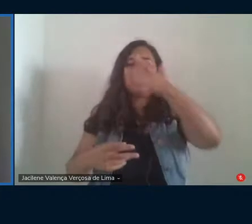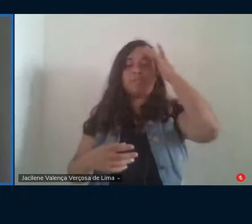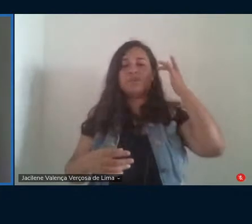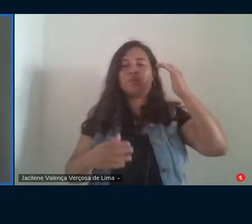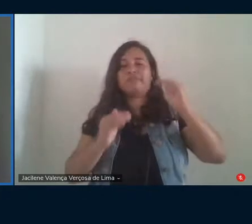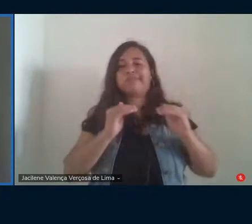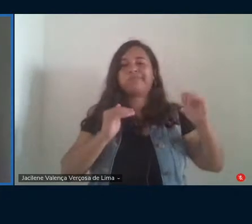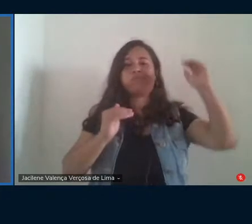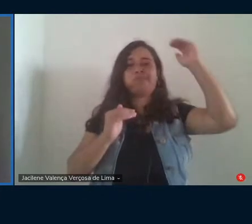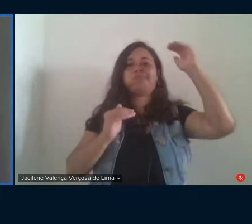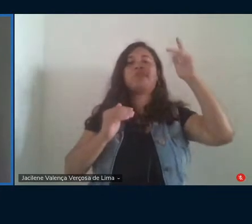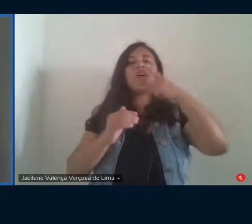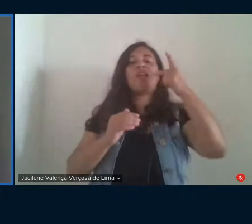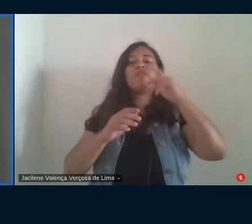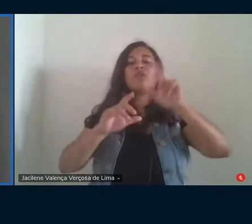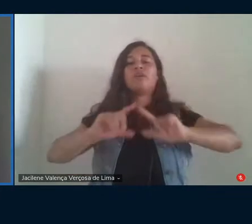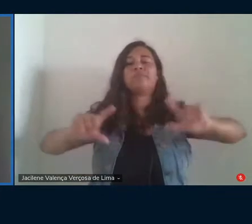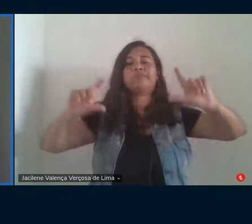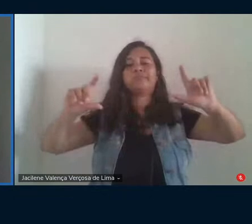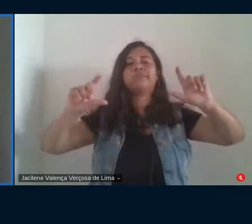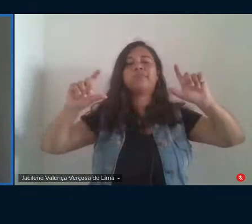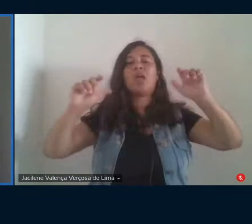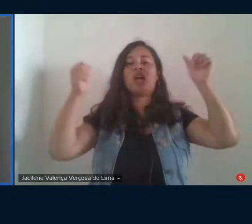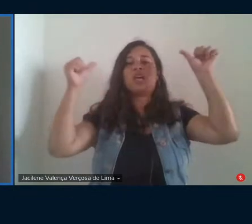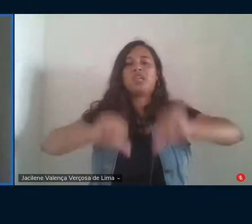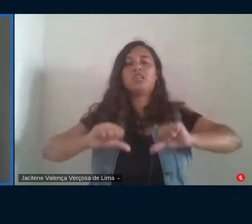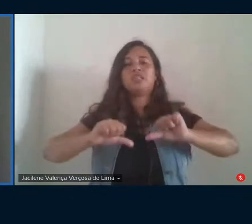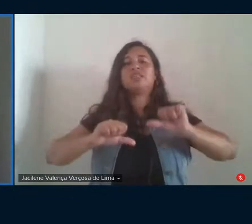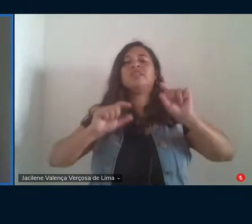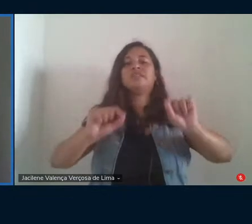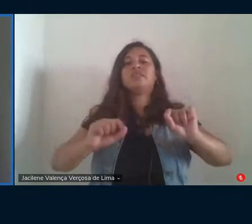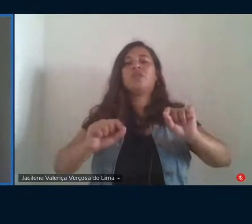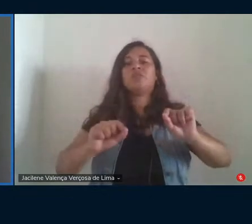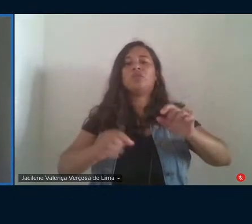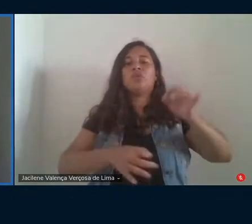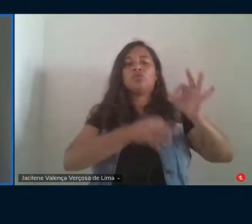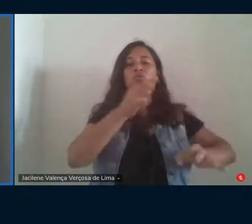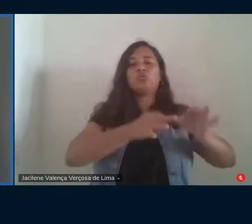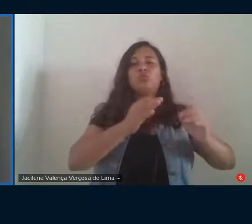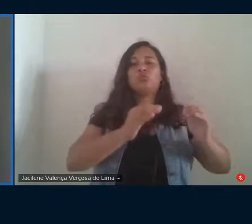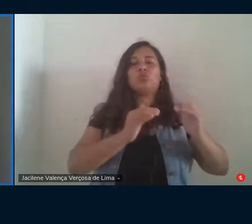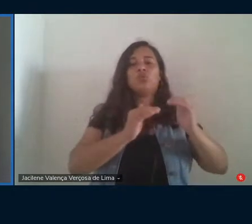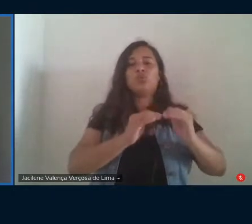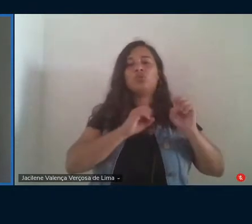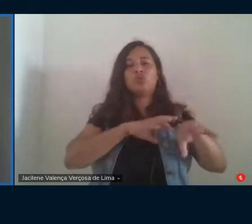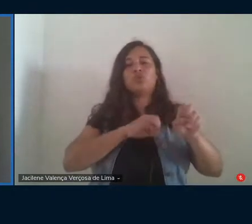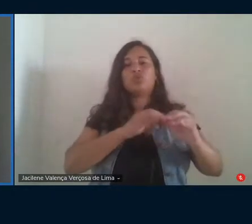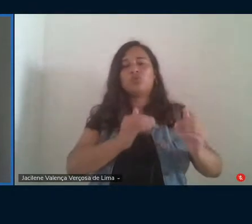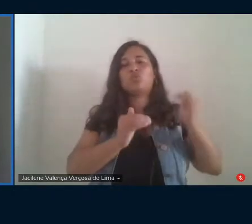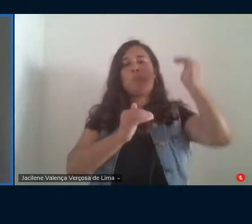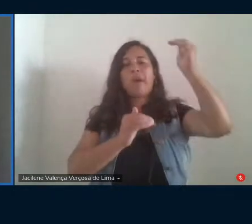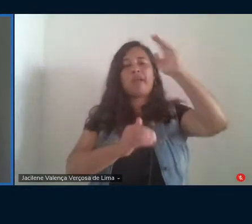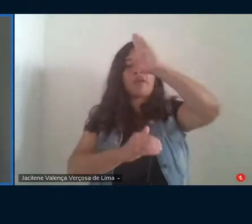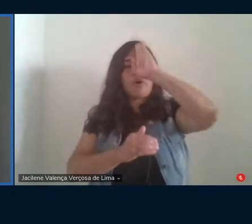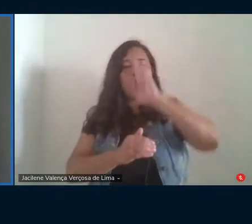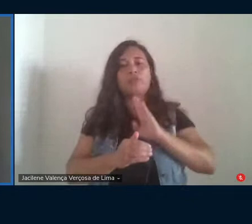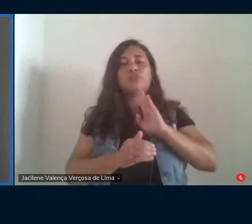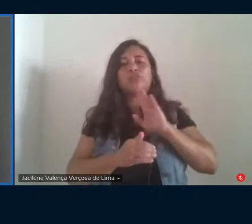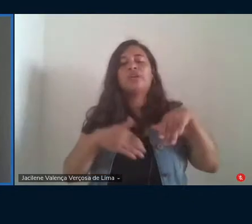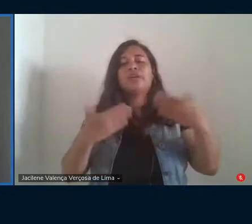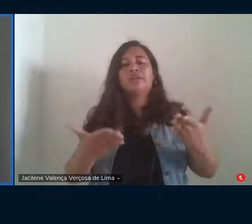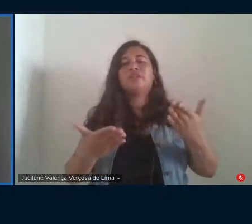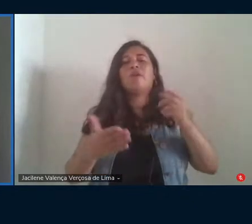dizia a manchete crise força ao fim do injusto ensino superior gratuito observe-se que a essa altura